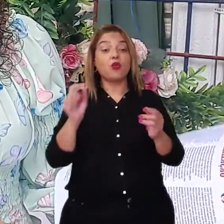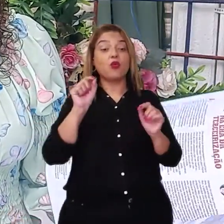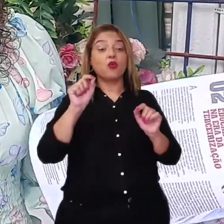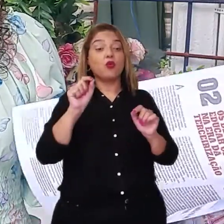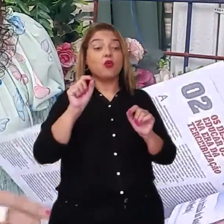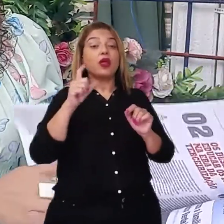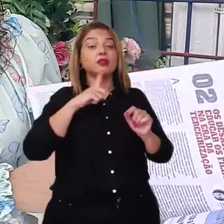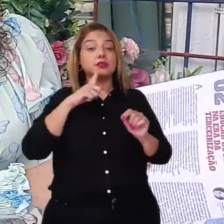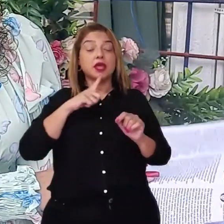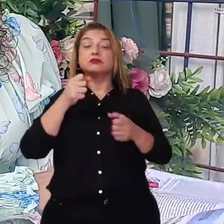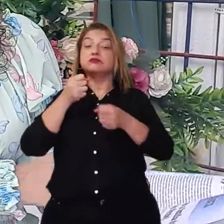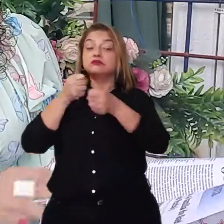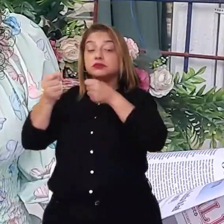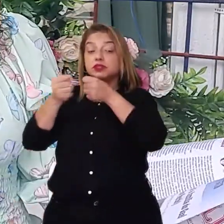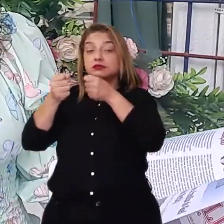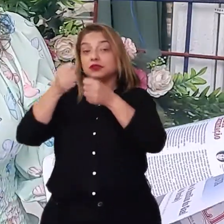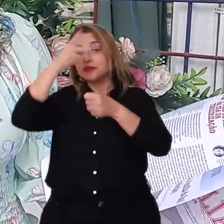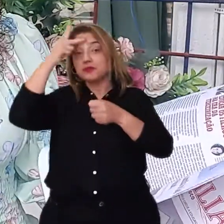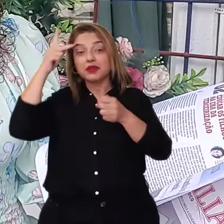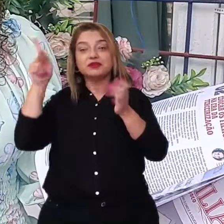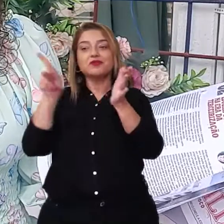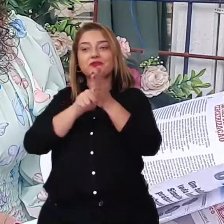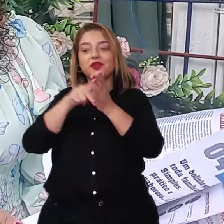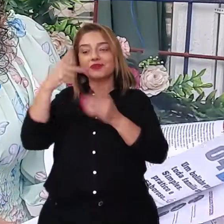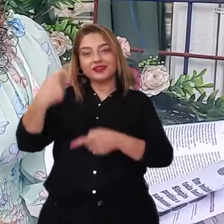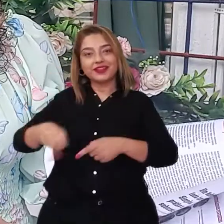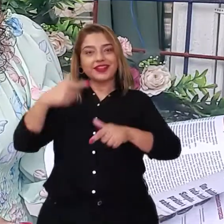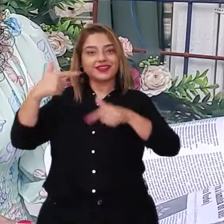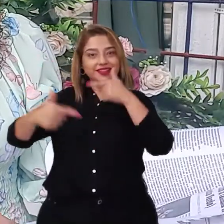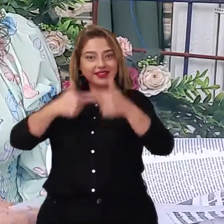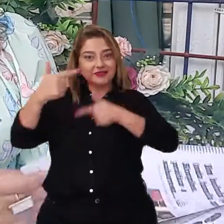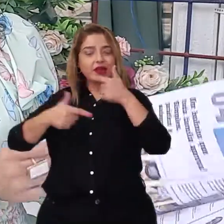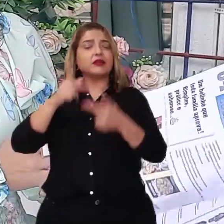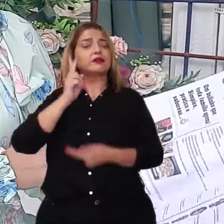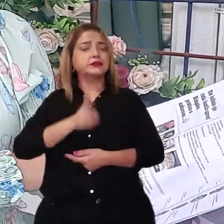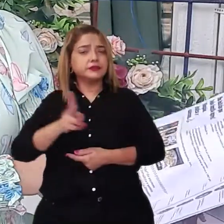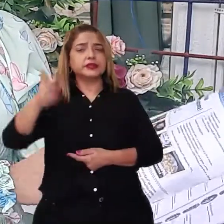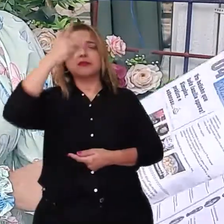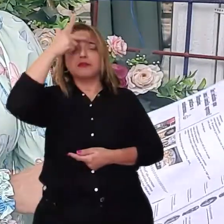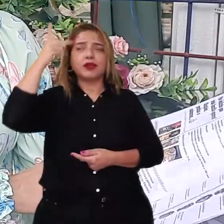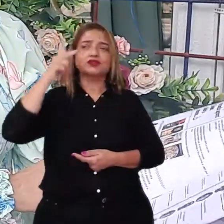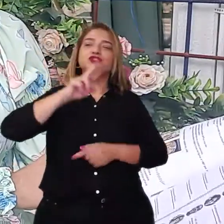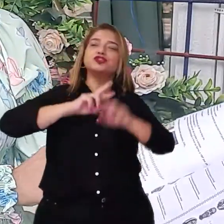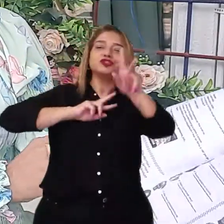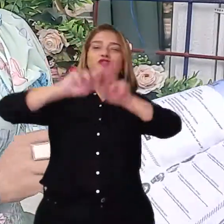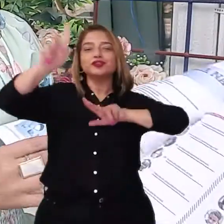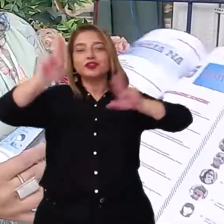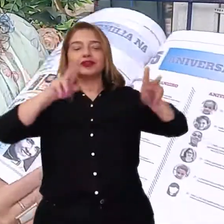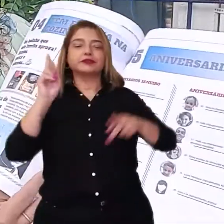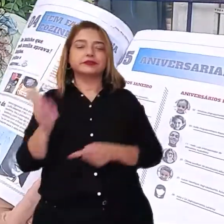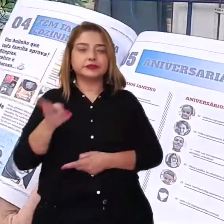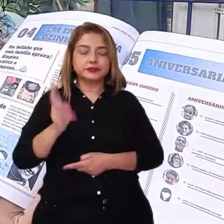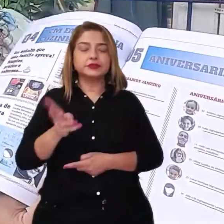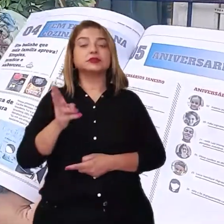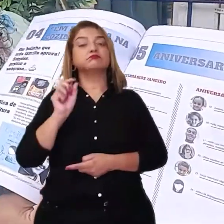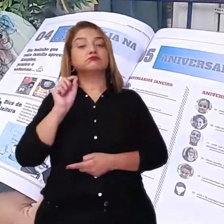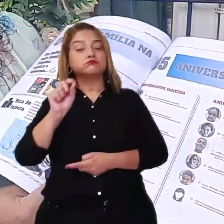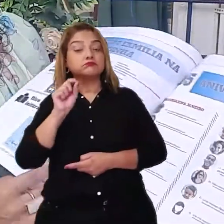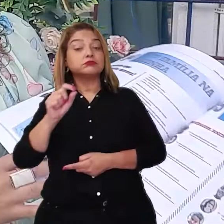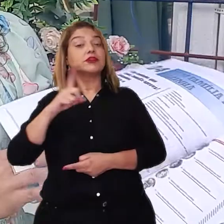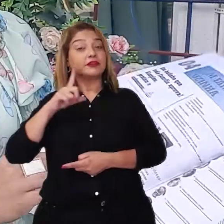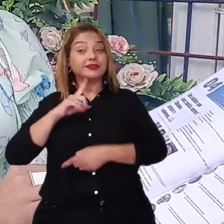entrevistando funcionários, servidores da instituição. Então, sempre tem uma pessoa diferente para participar. Nós sempre temos uma